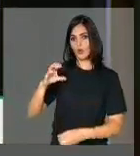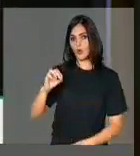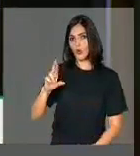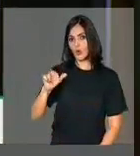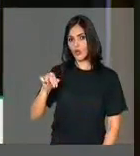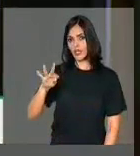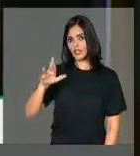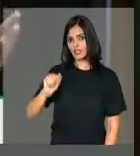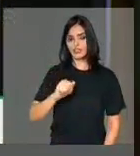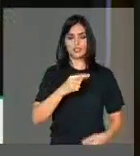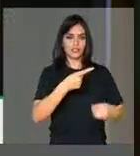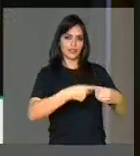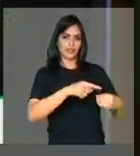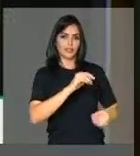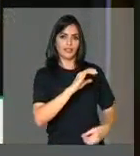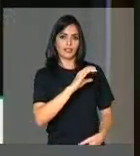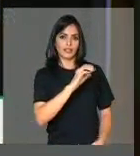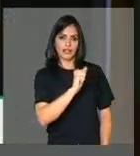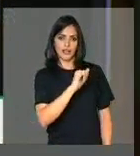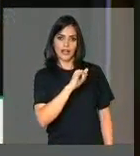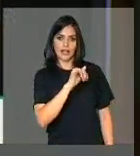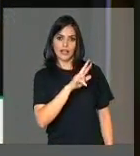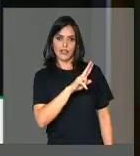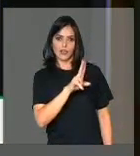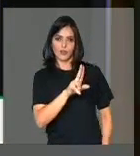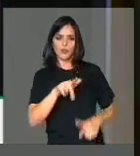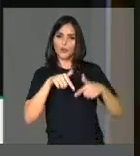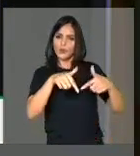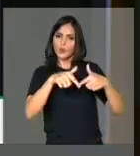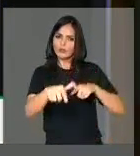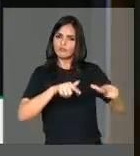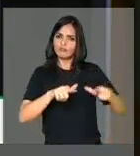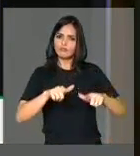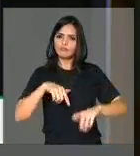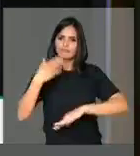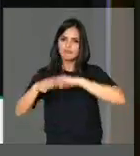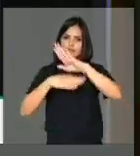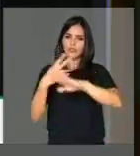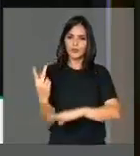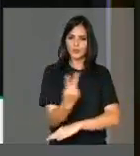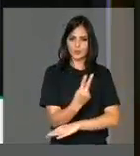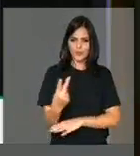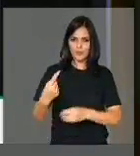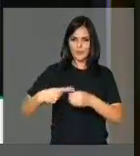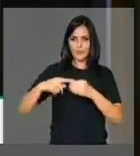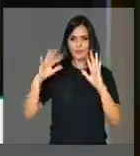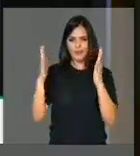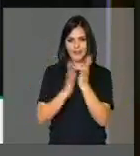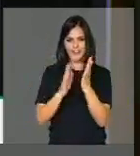Cairu, lutando e trabalhando para o progresso desses municípios. Parabéns a todos.